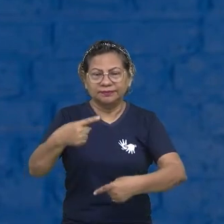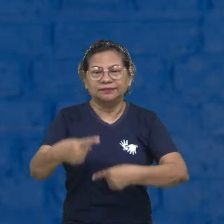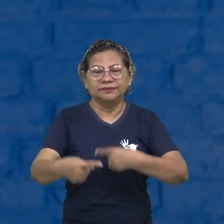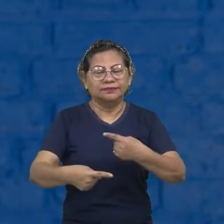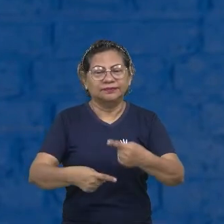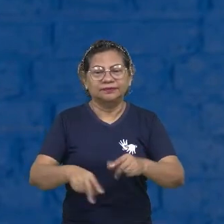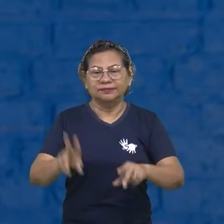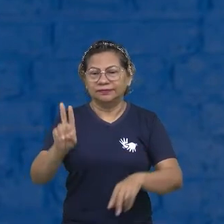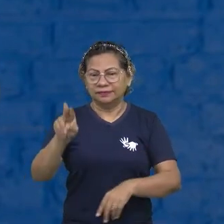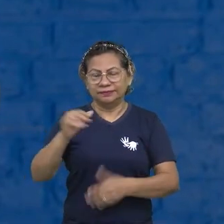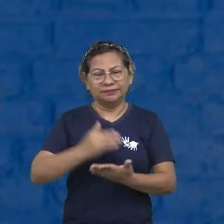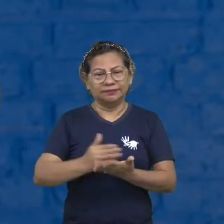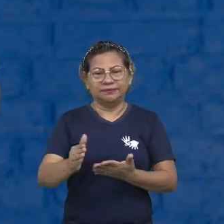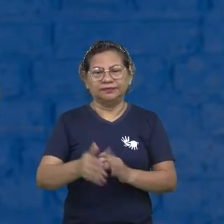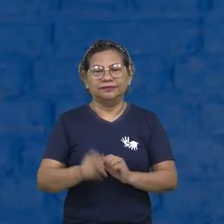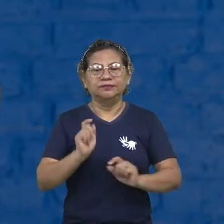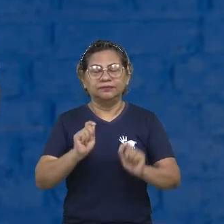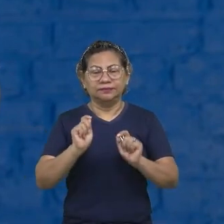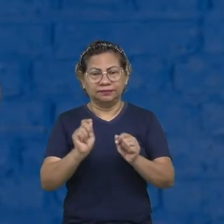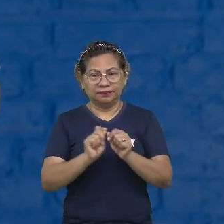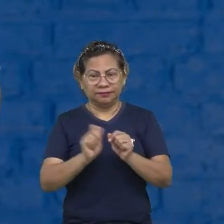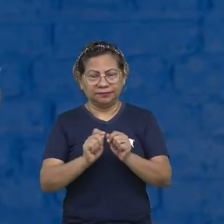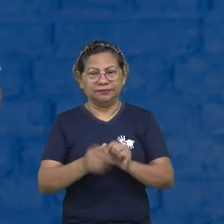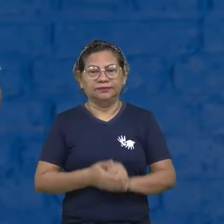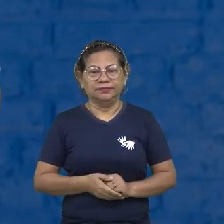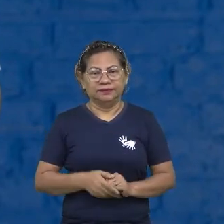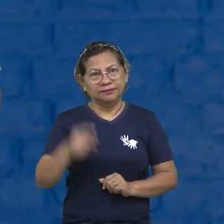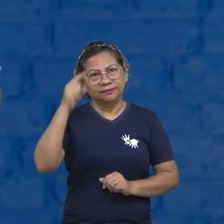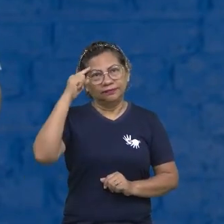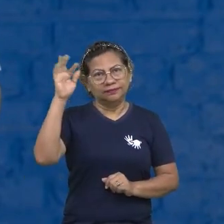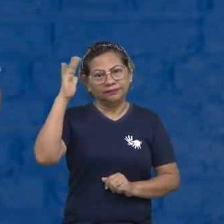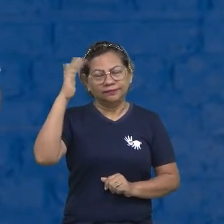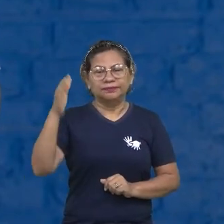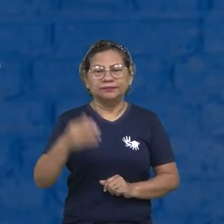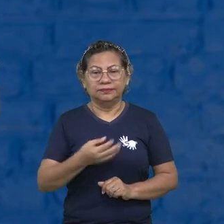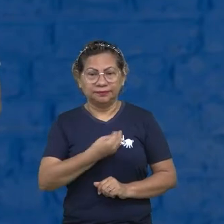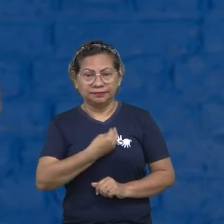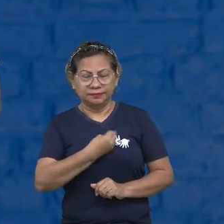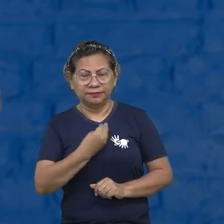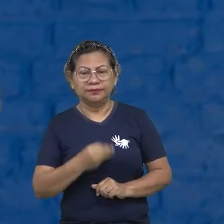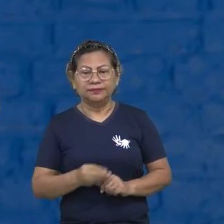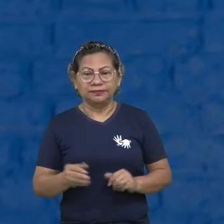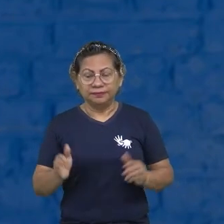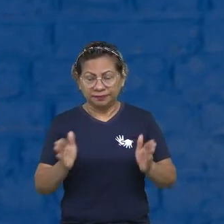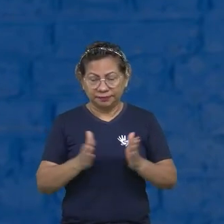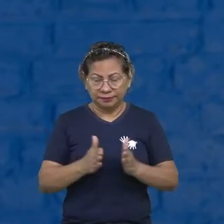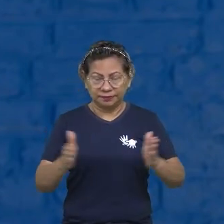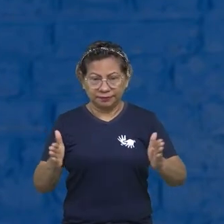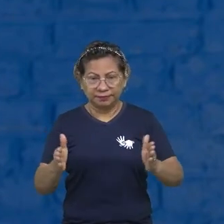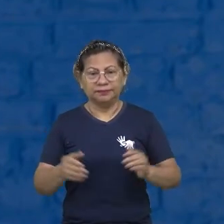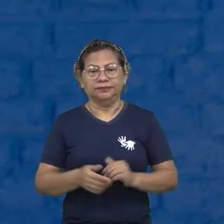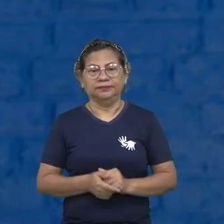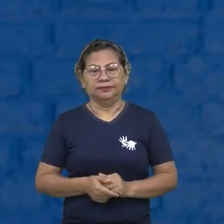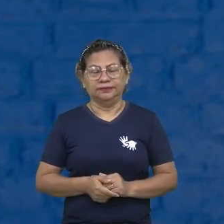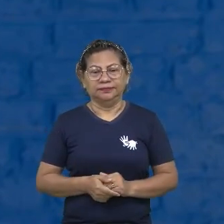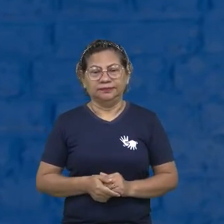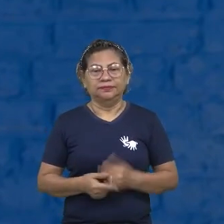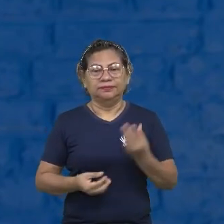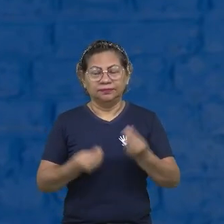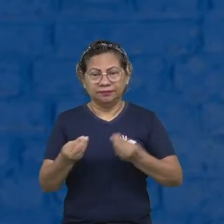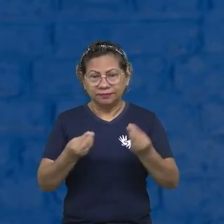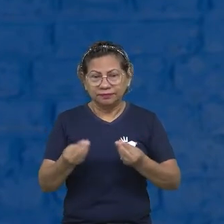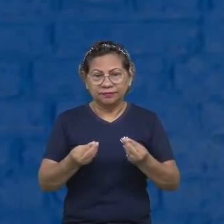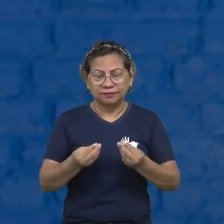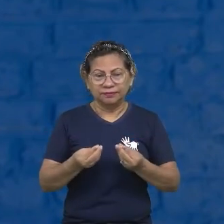Então, eu tenho que fazer o quê? Eu tenho que elaborar, eu tenho que pensar o que eu quero em curto prazo, a longo prazo. Como isso? Como eu posso realizar?